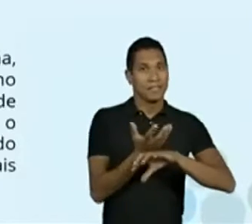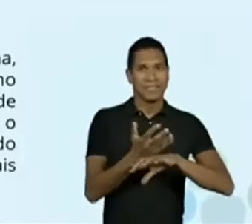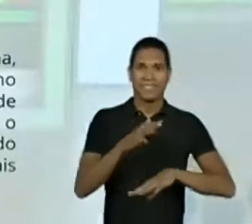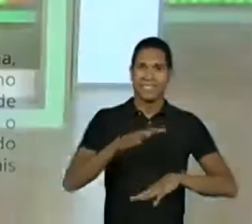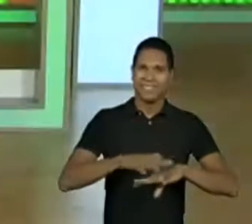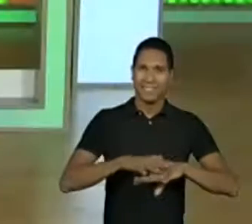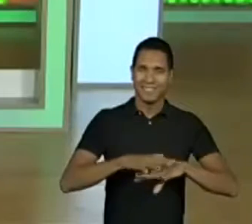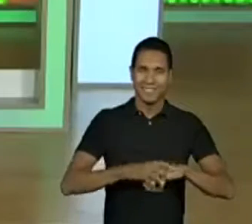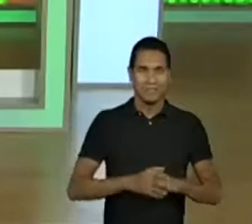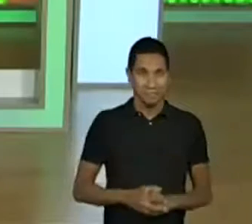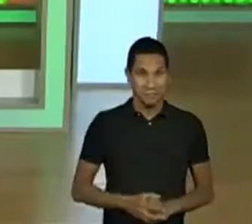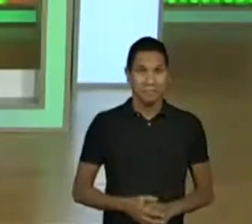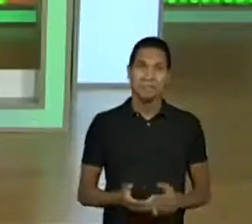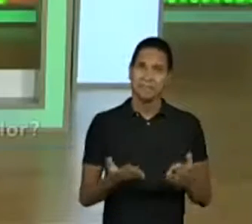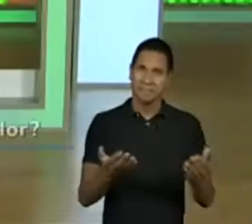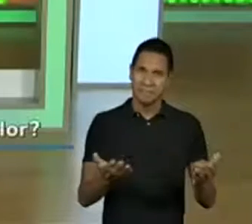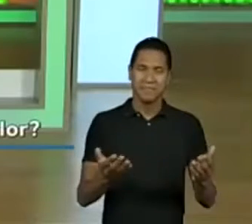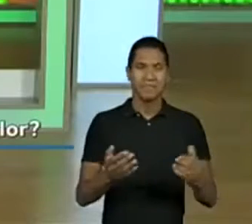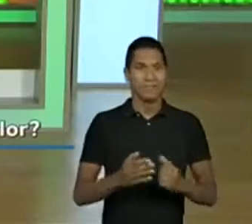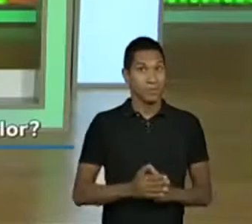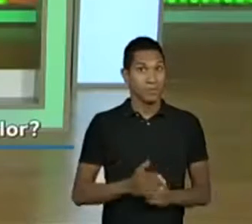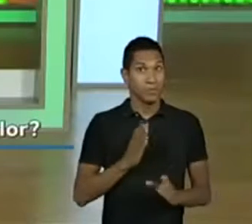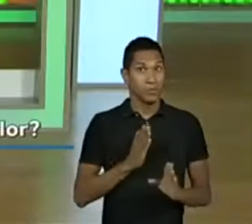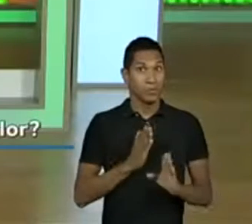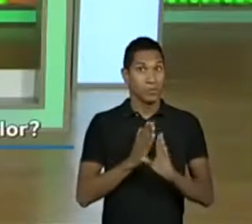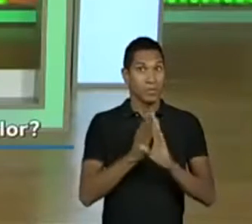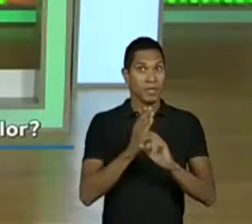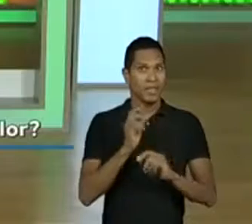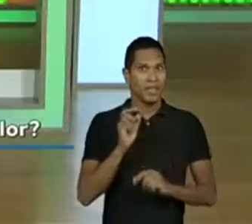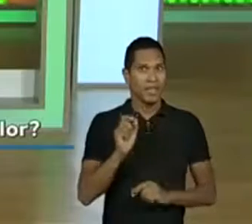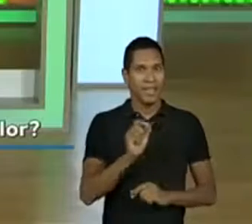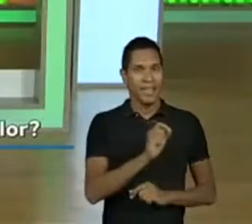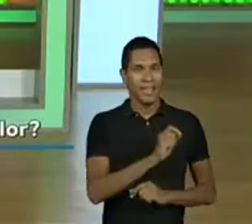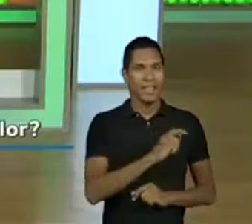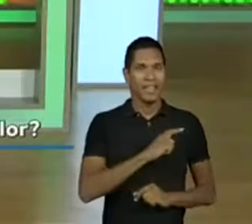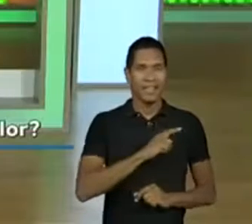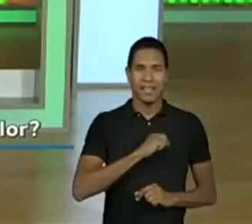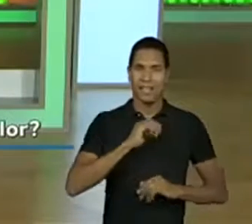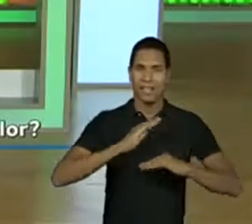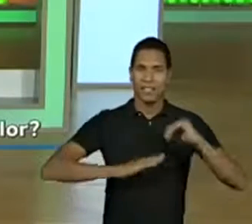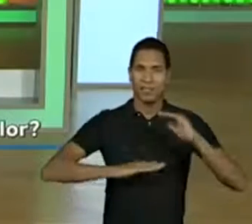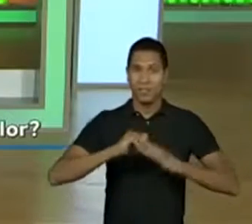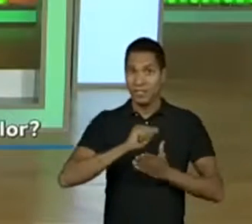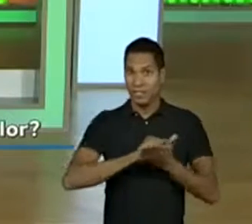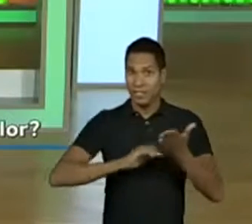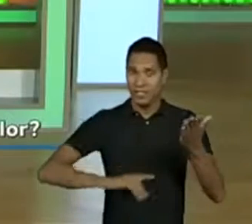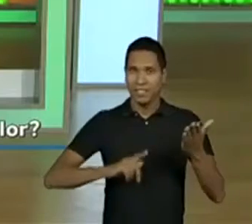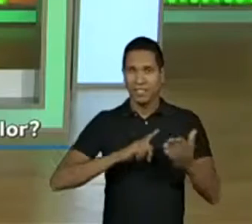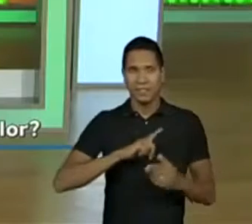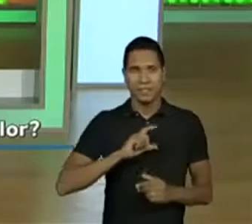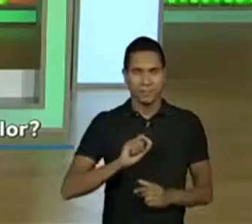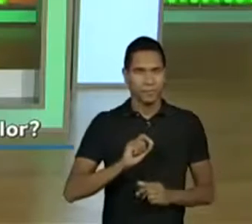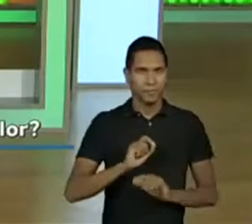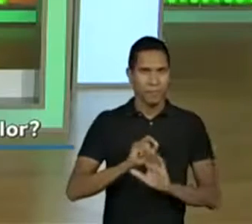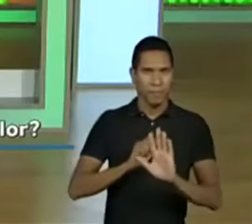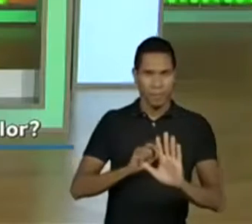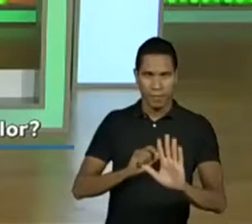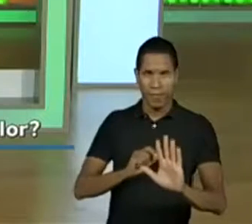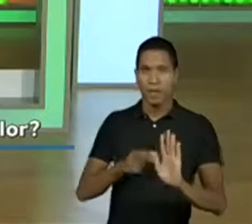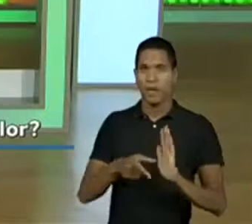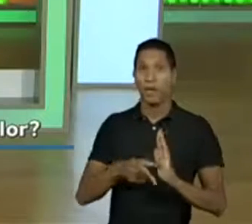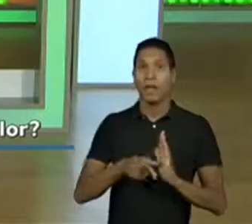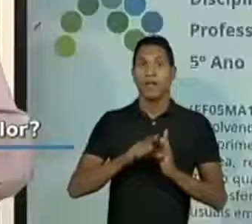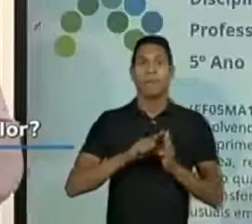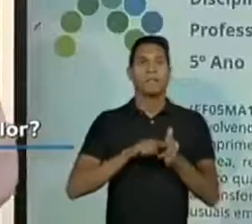juntos, então, descobrir aí na tela uma atividade. E antes da gente fazer isso, eu queria